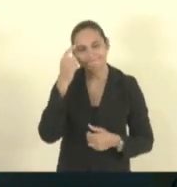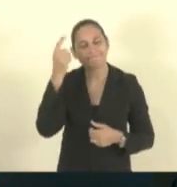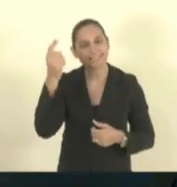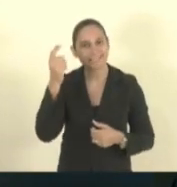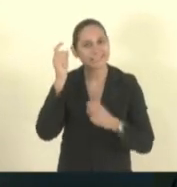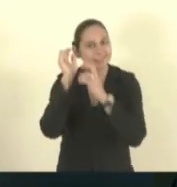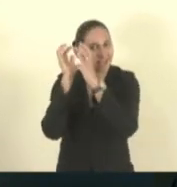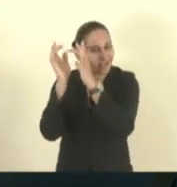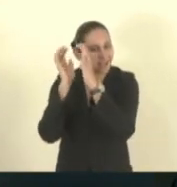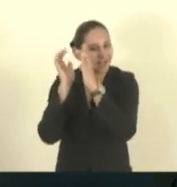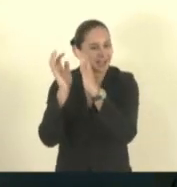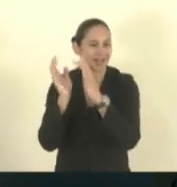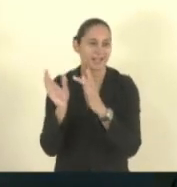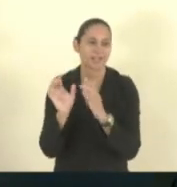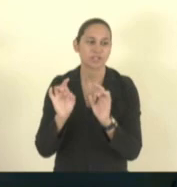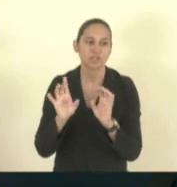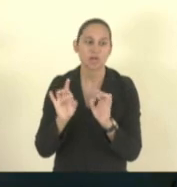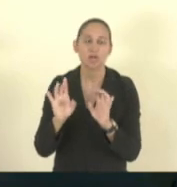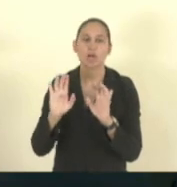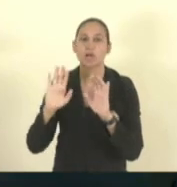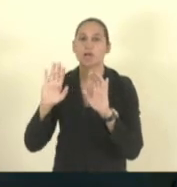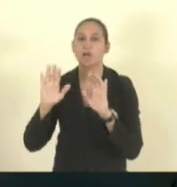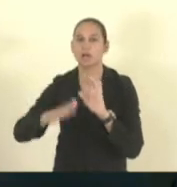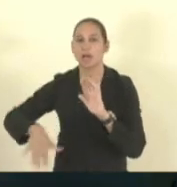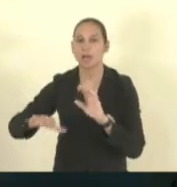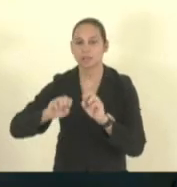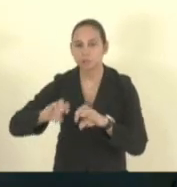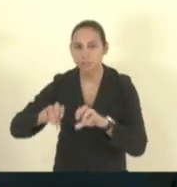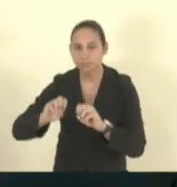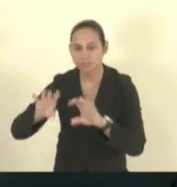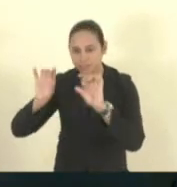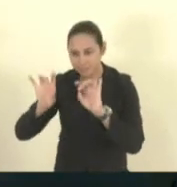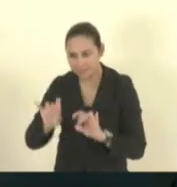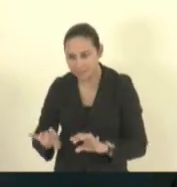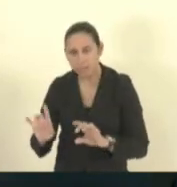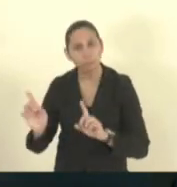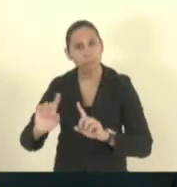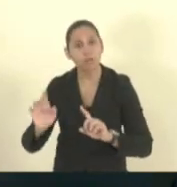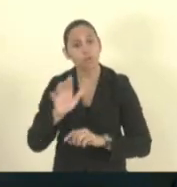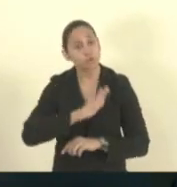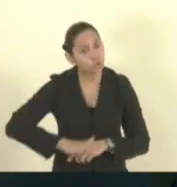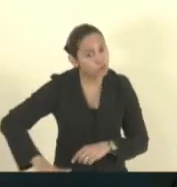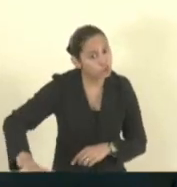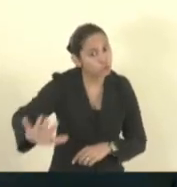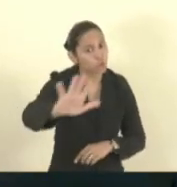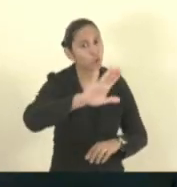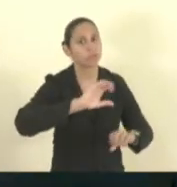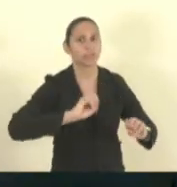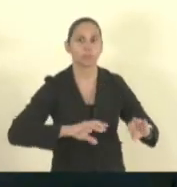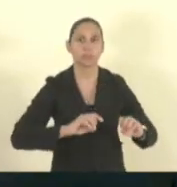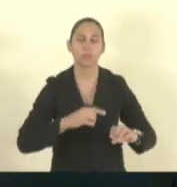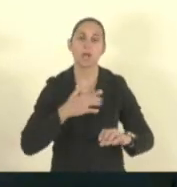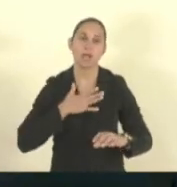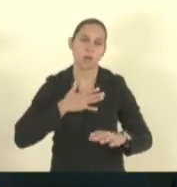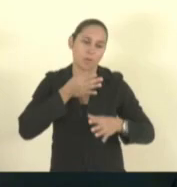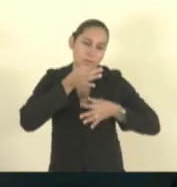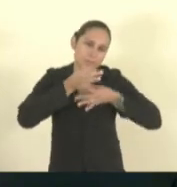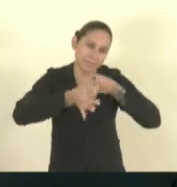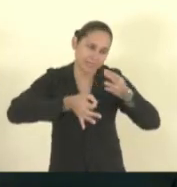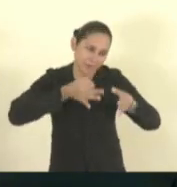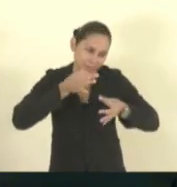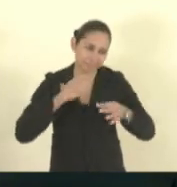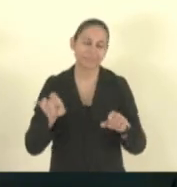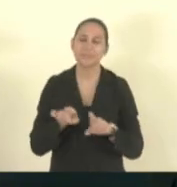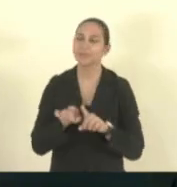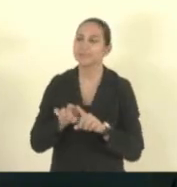especial não mas para toda educação sistema educacional acho que isso é algo é algo que a gente pode avançar muito é uma sugestão e visitar